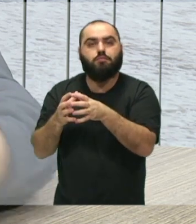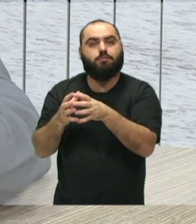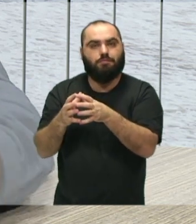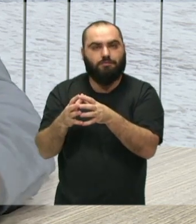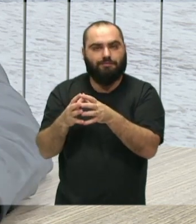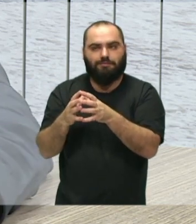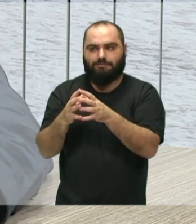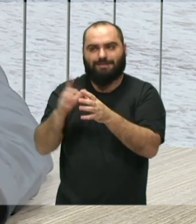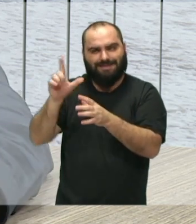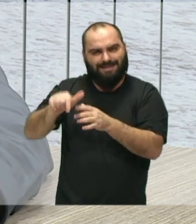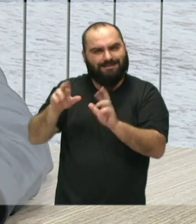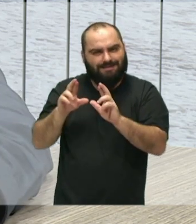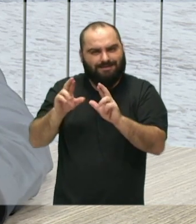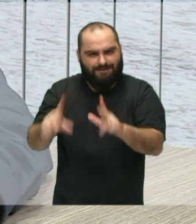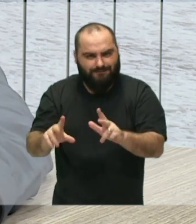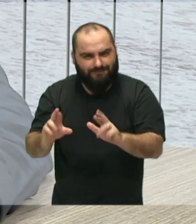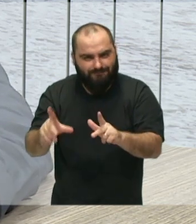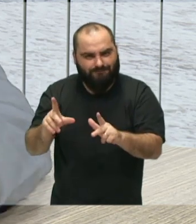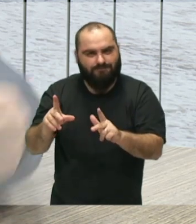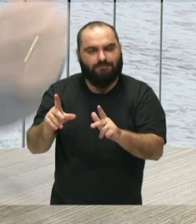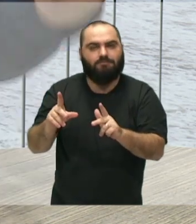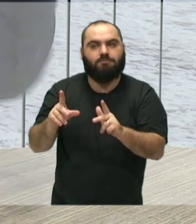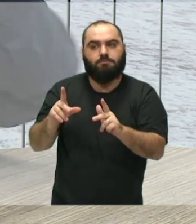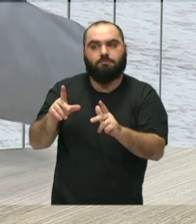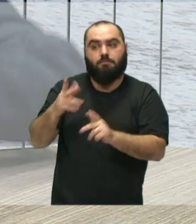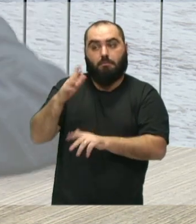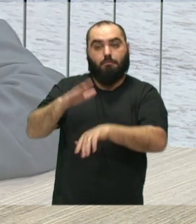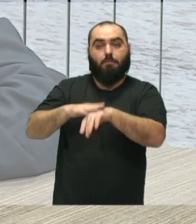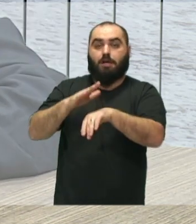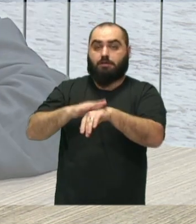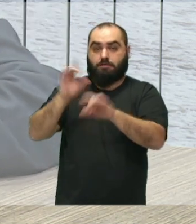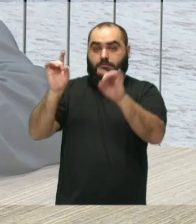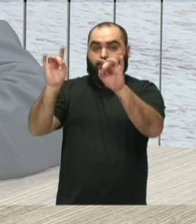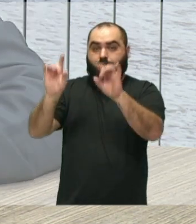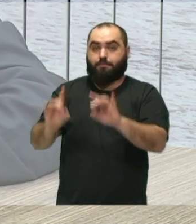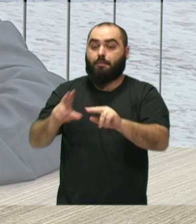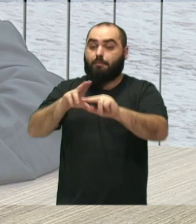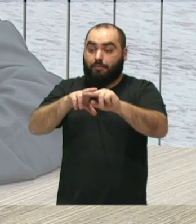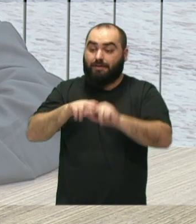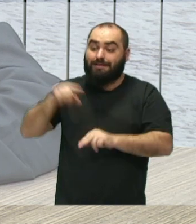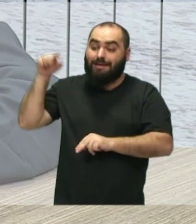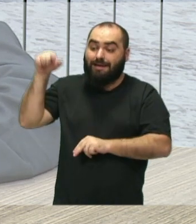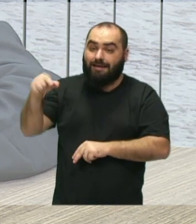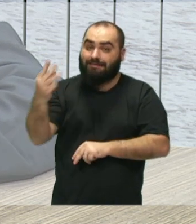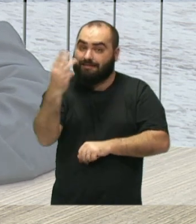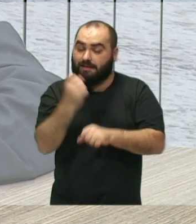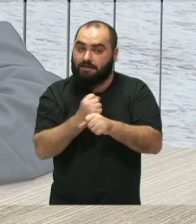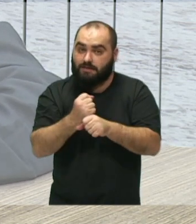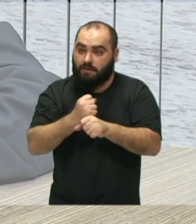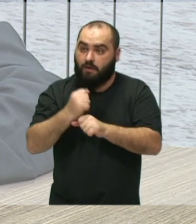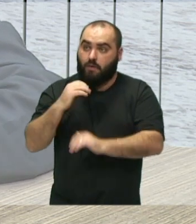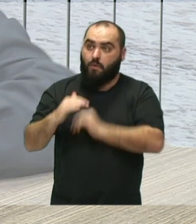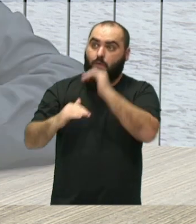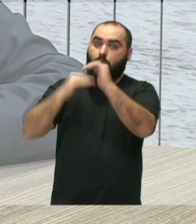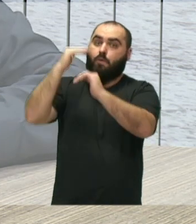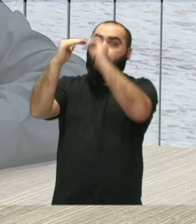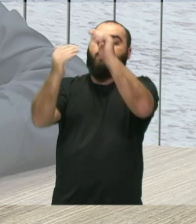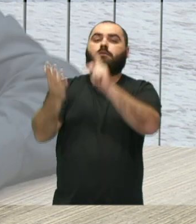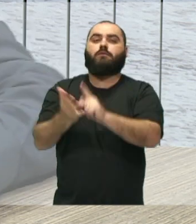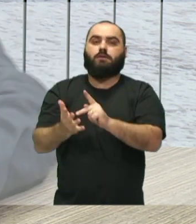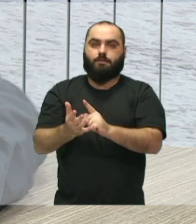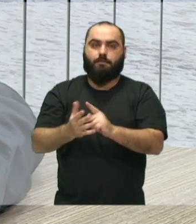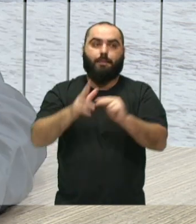um pouco diferente, uma dinâmica mais especializada, então esse processo de 3 anos realmente é de crescimento, então a gente